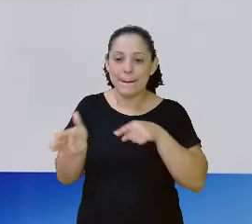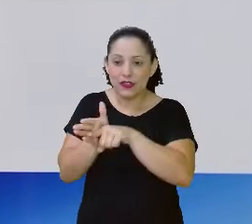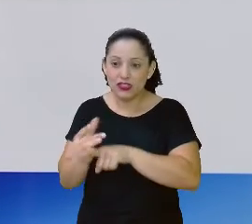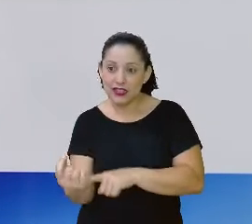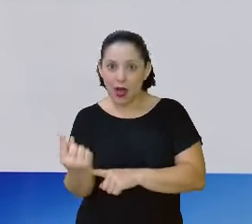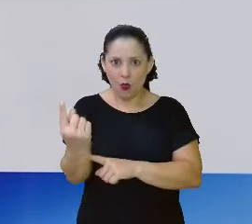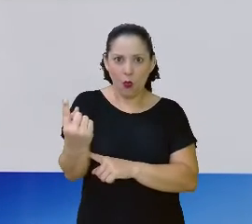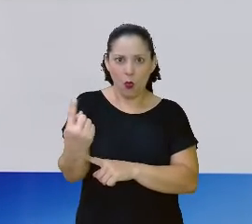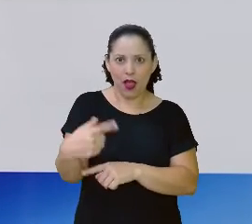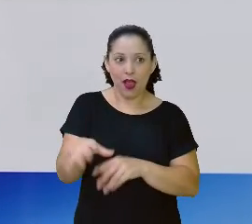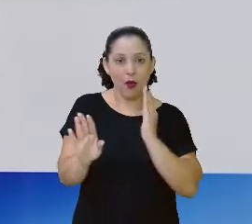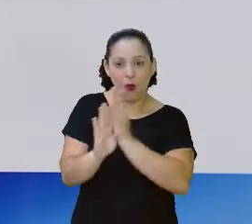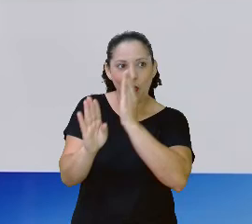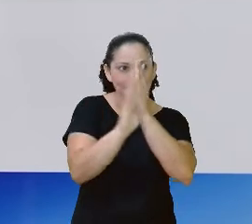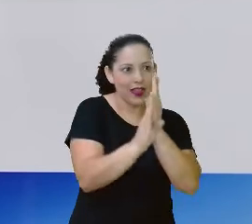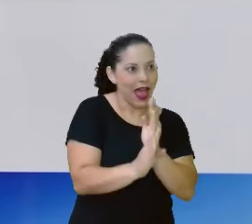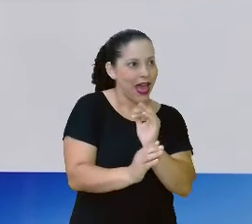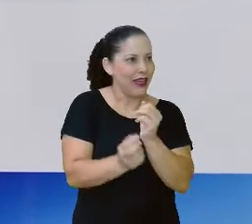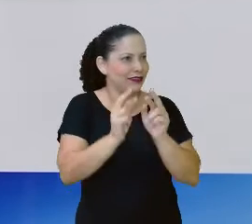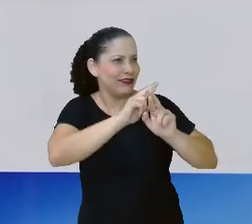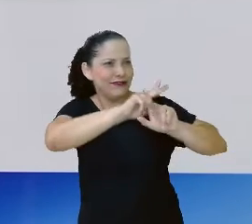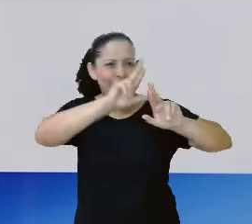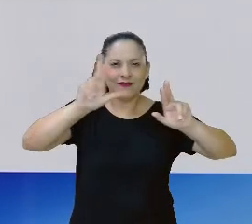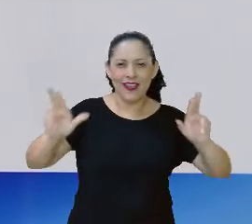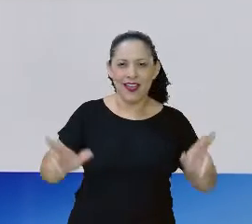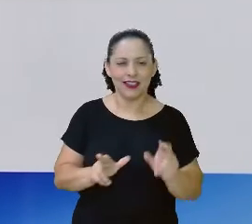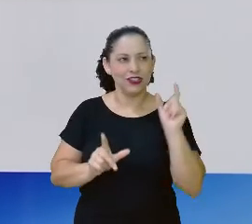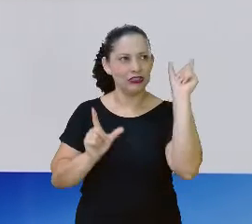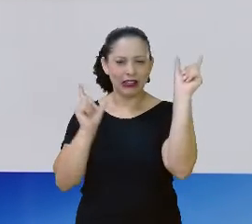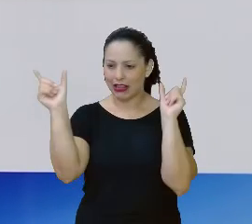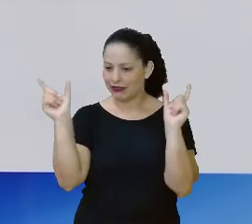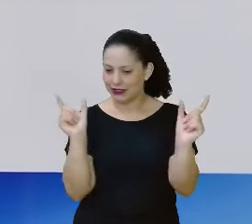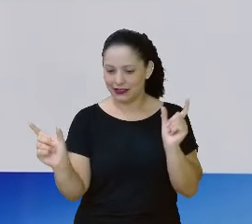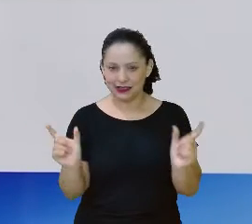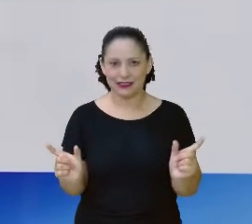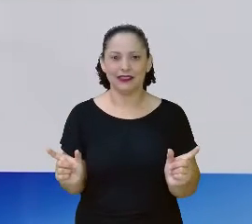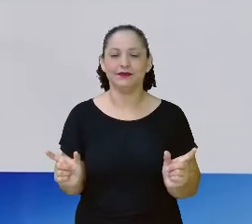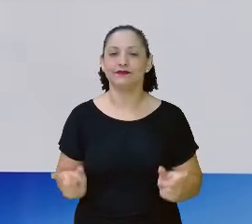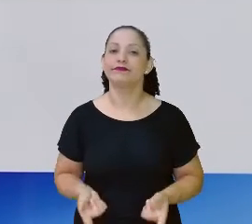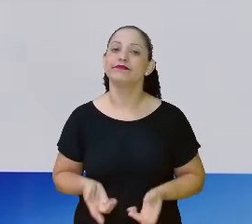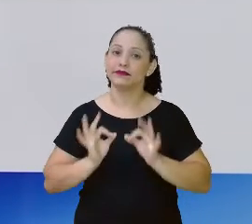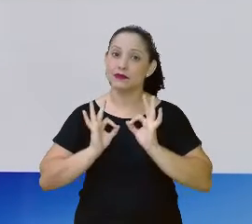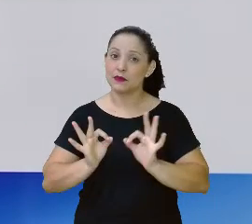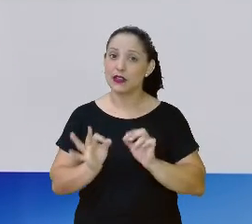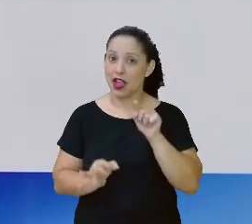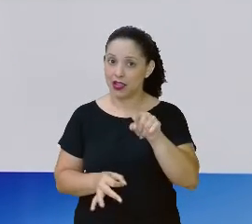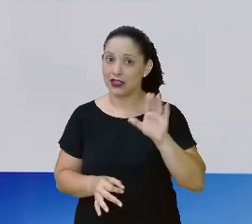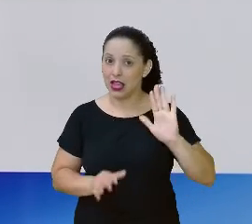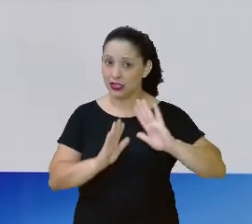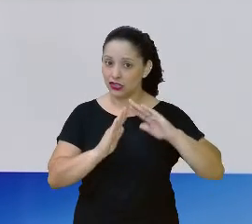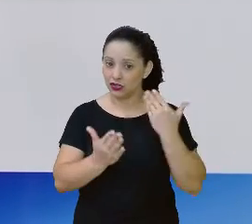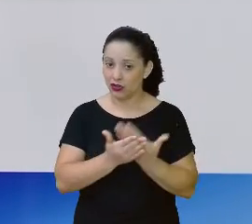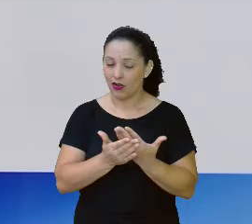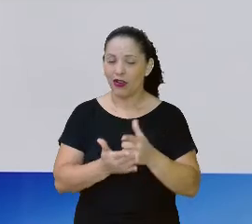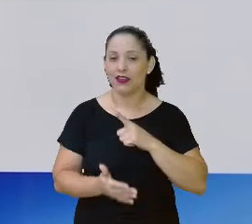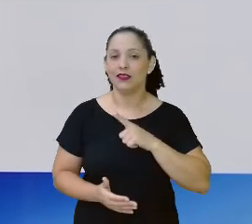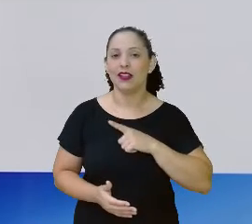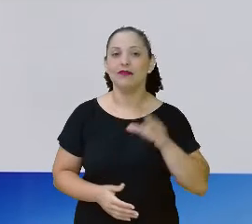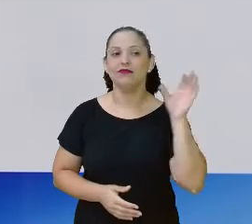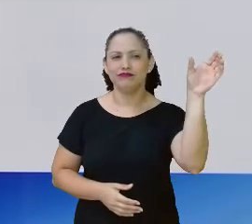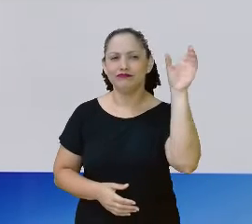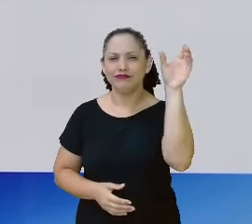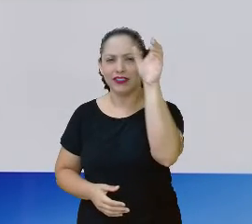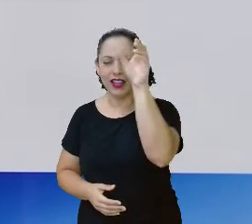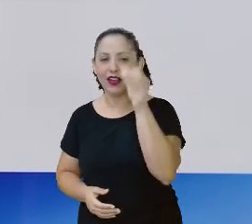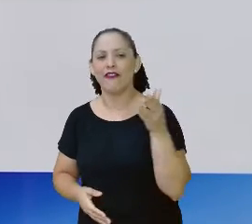eu descobria muitas outras. Então, com certeza, na tua escola tem biblioteca e tem dicionário. Na hora do intervalo, ou